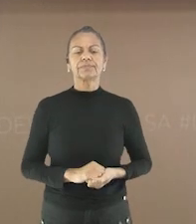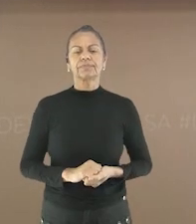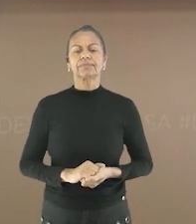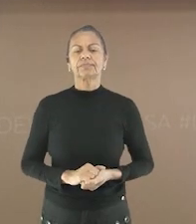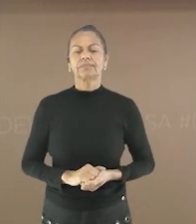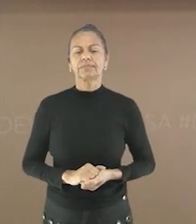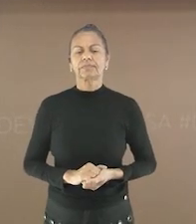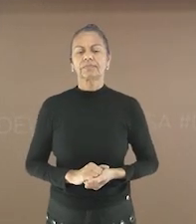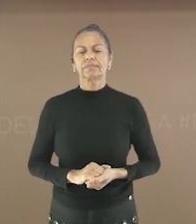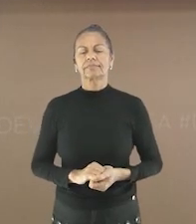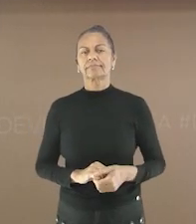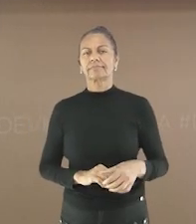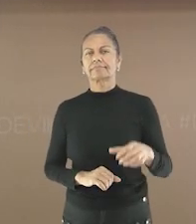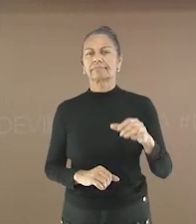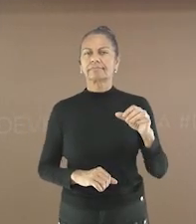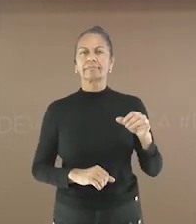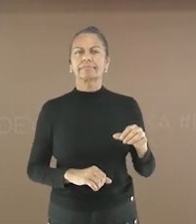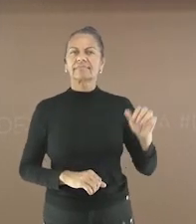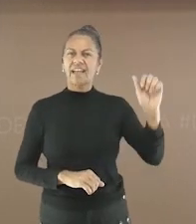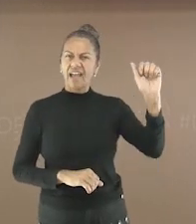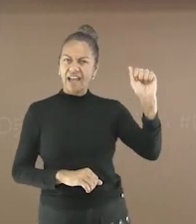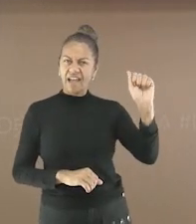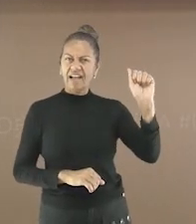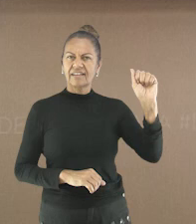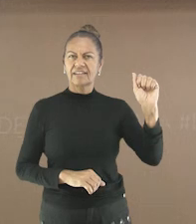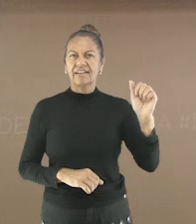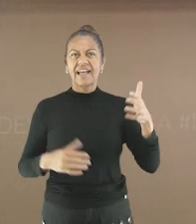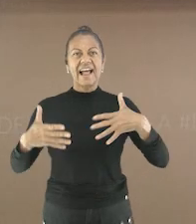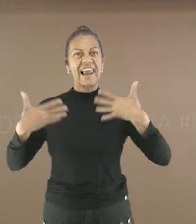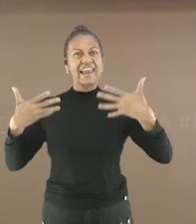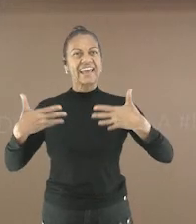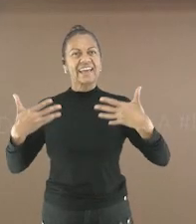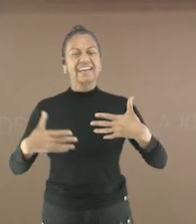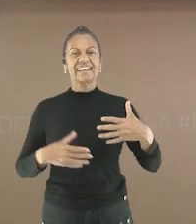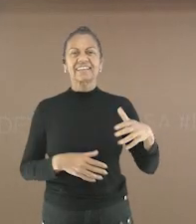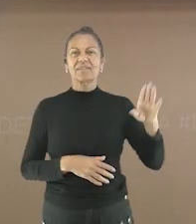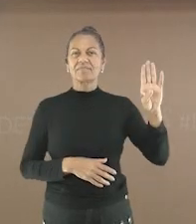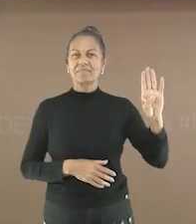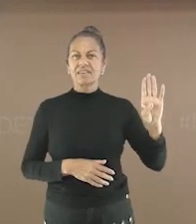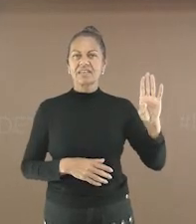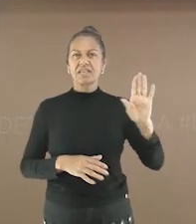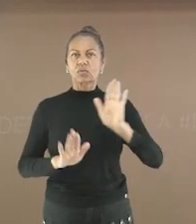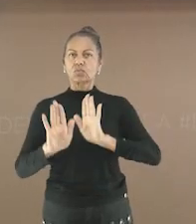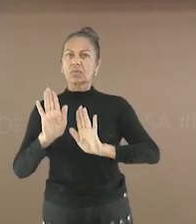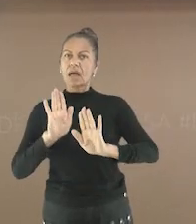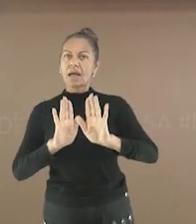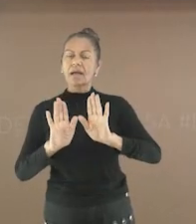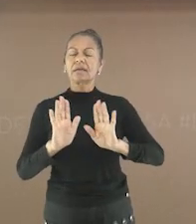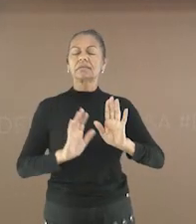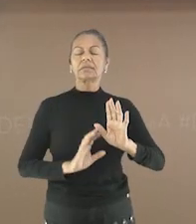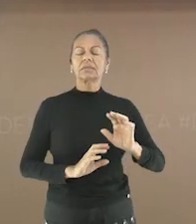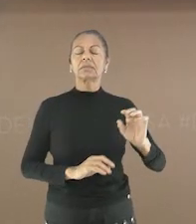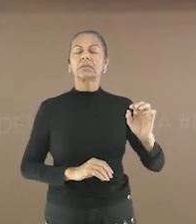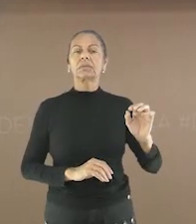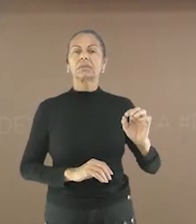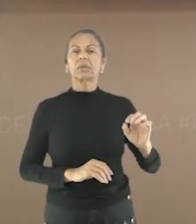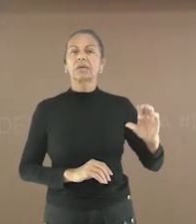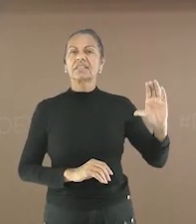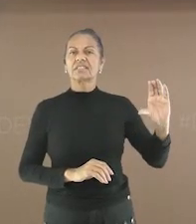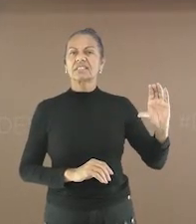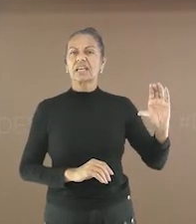feita com muito esmero Tá aqui, ó Letra A Alegria Letra B Cuidado